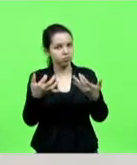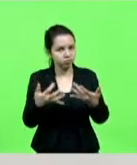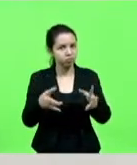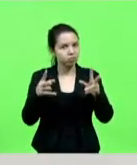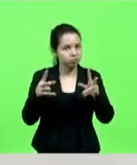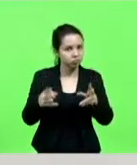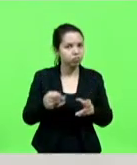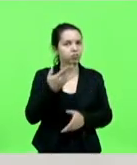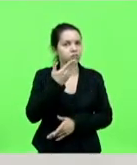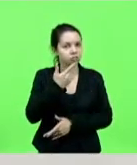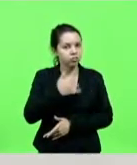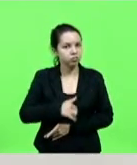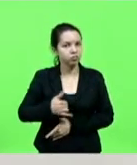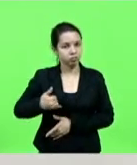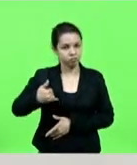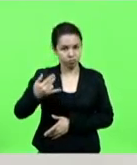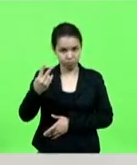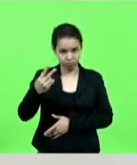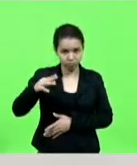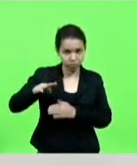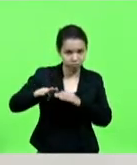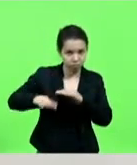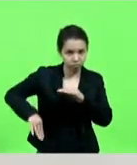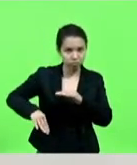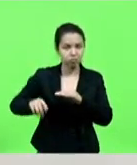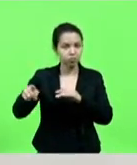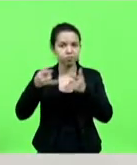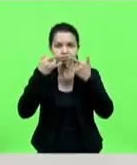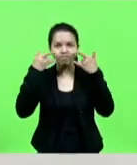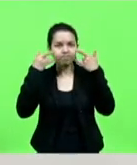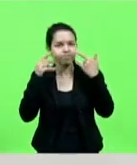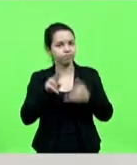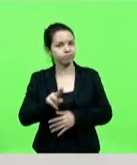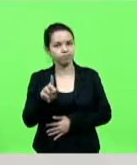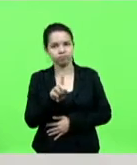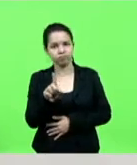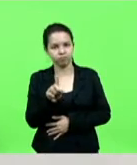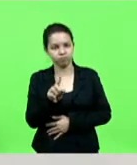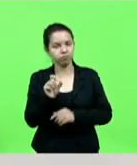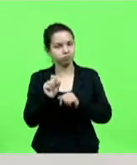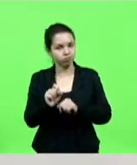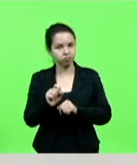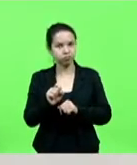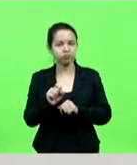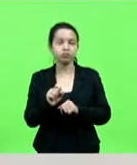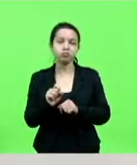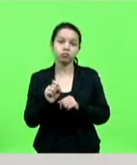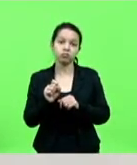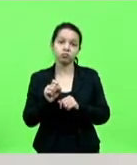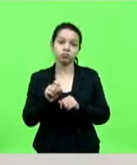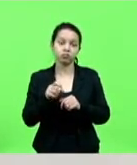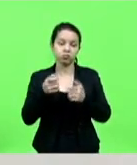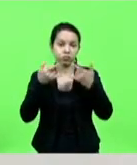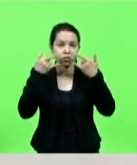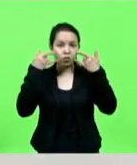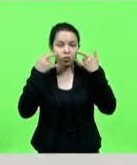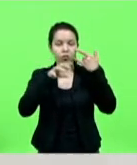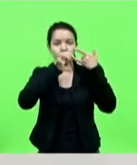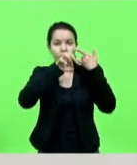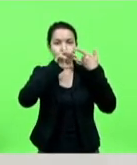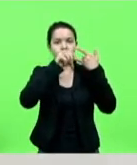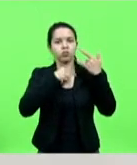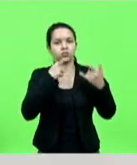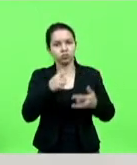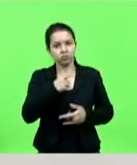menores de dois anos, elas não usam máscaras, pois correm o risco de se sufocar e não vão